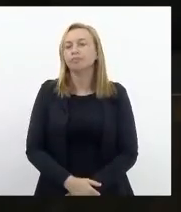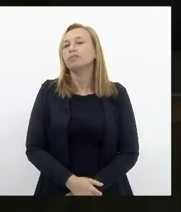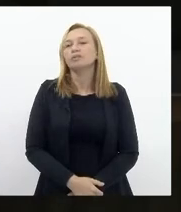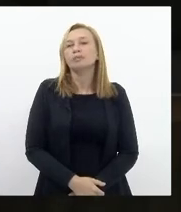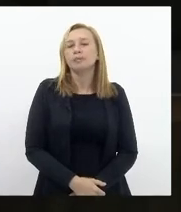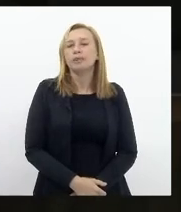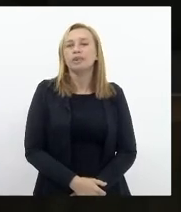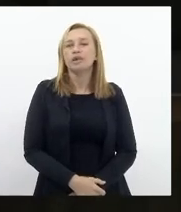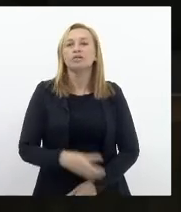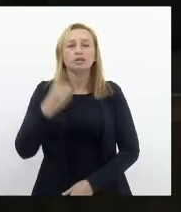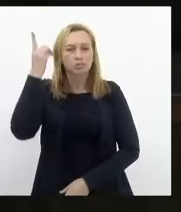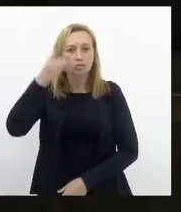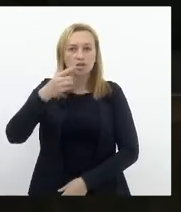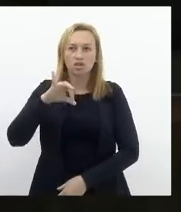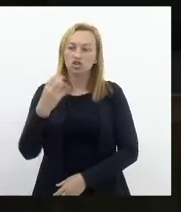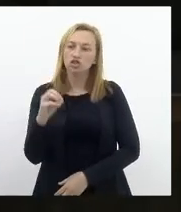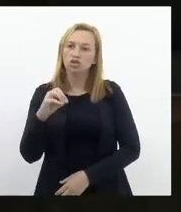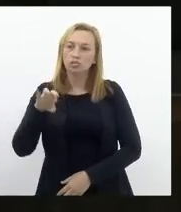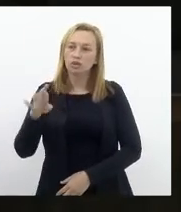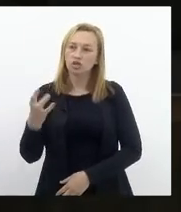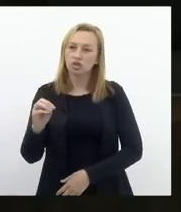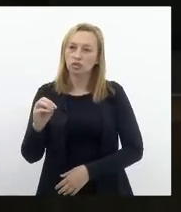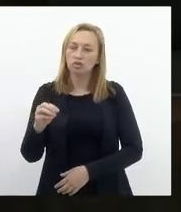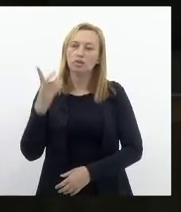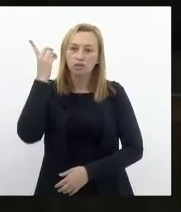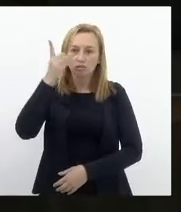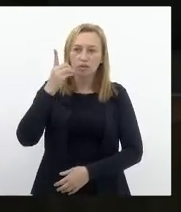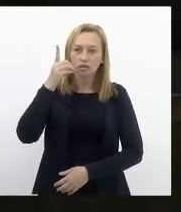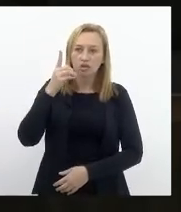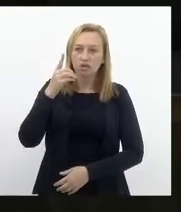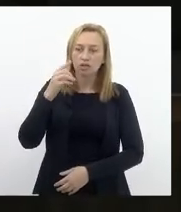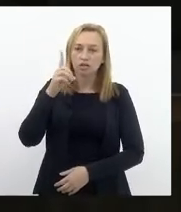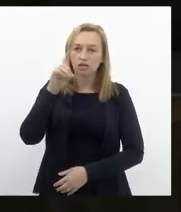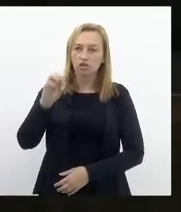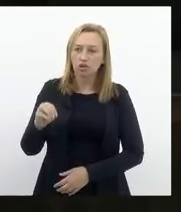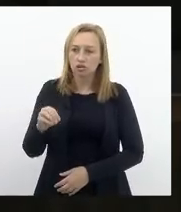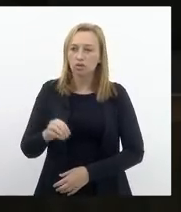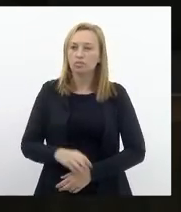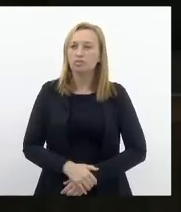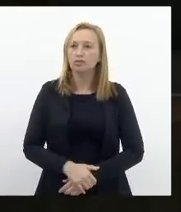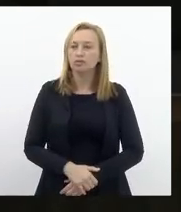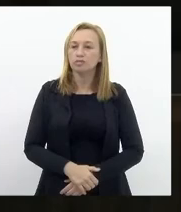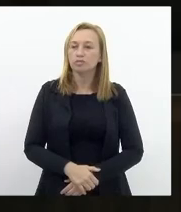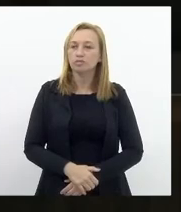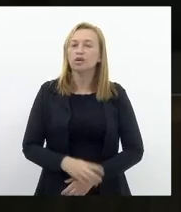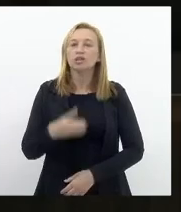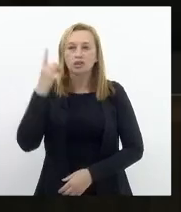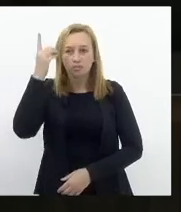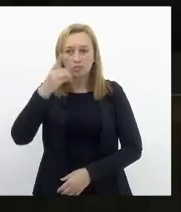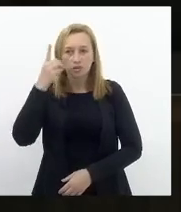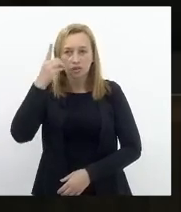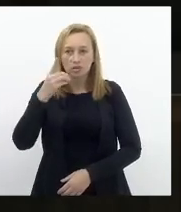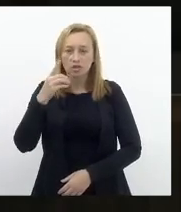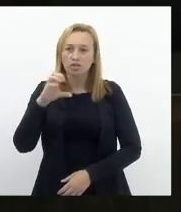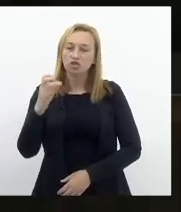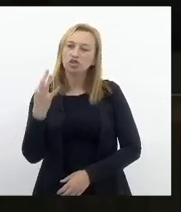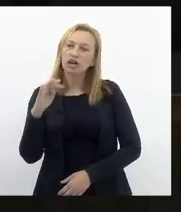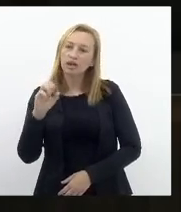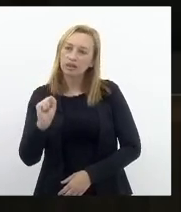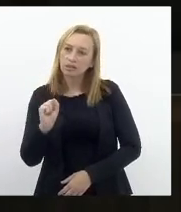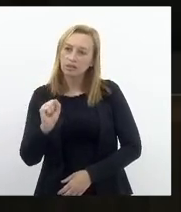Deputado Chico Machado, Deputado Dionísio Lins, Deputado Charles Batista,